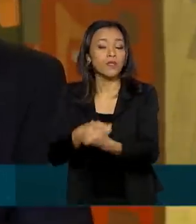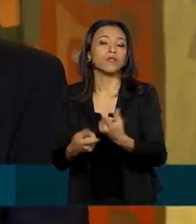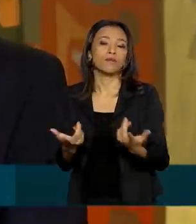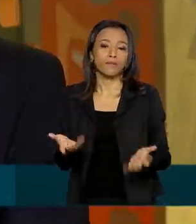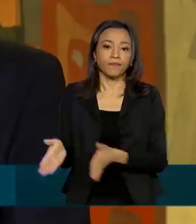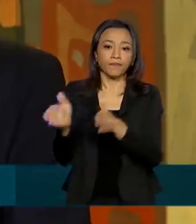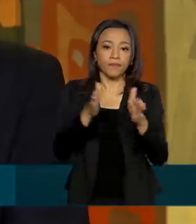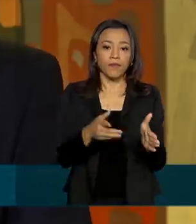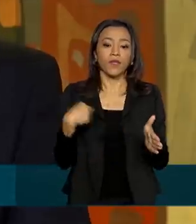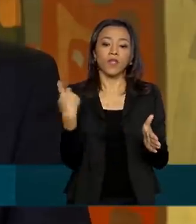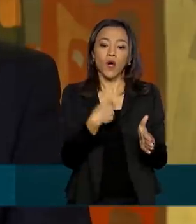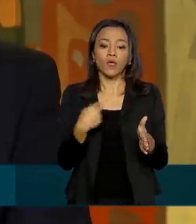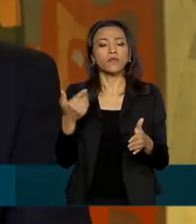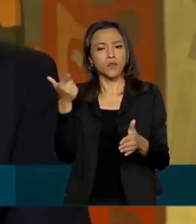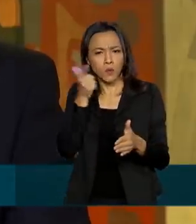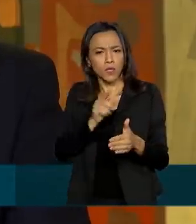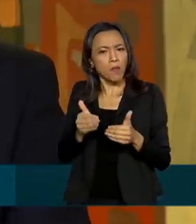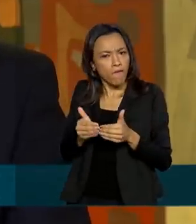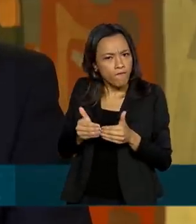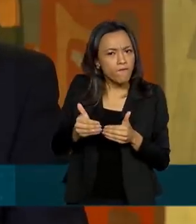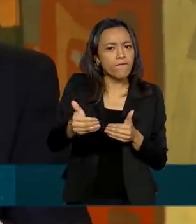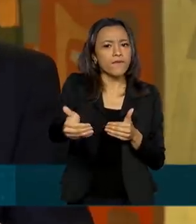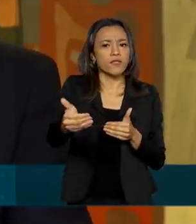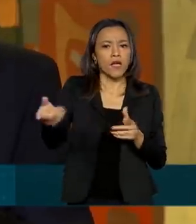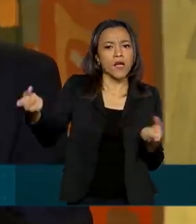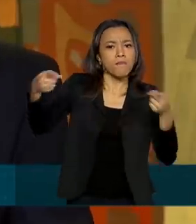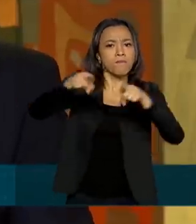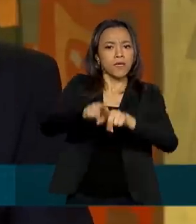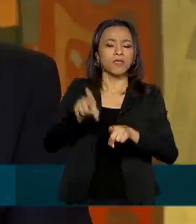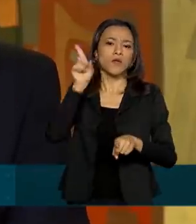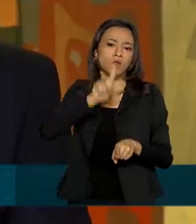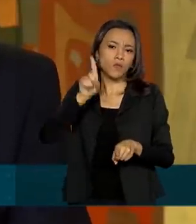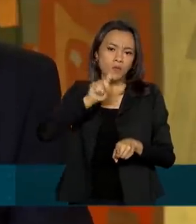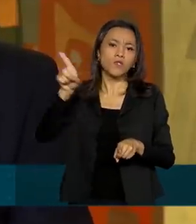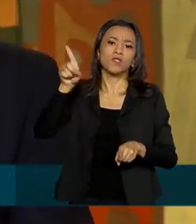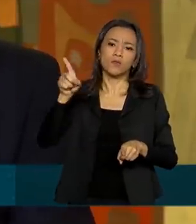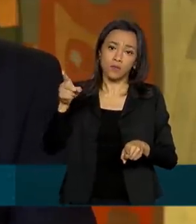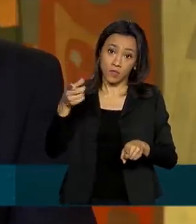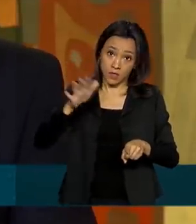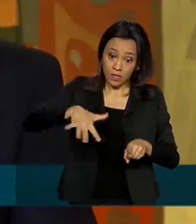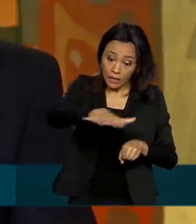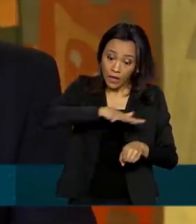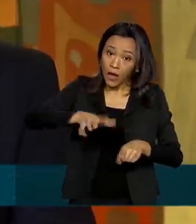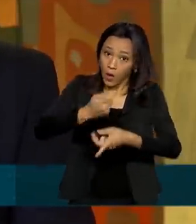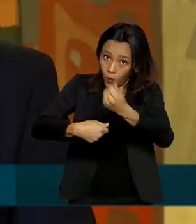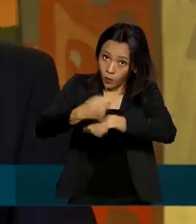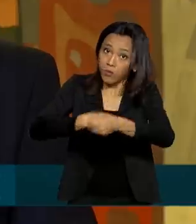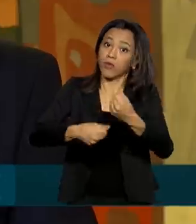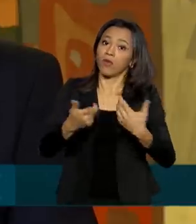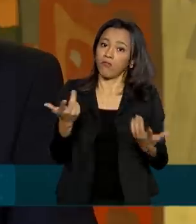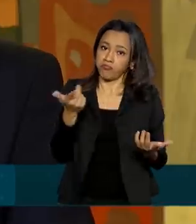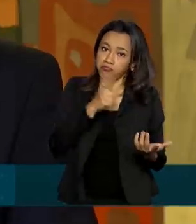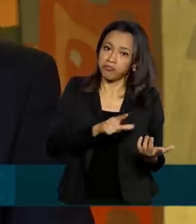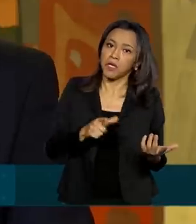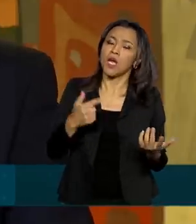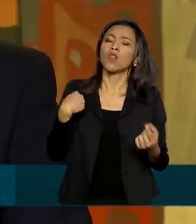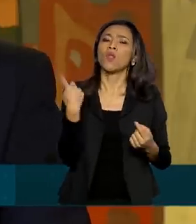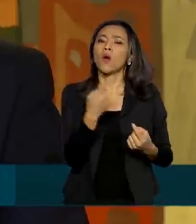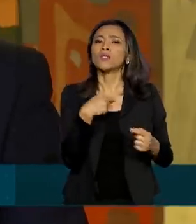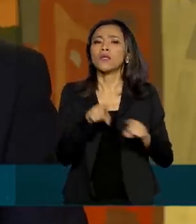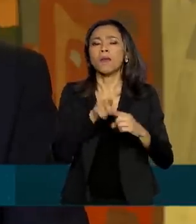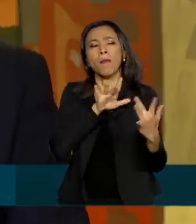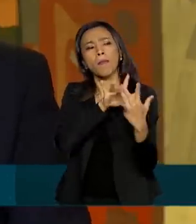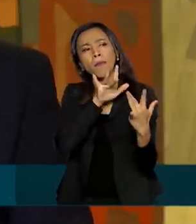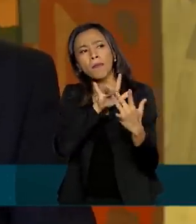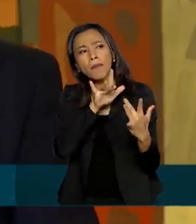avançamos com os Estados Unidos na ideia de uma parceria econômica muito profunda. Nós temos conversado com o Japão, por exemplo,